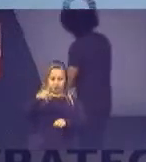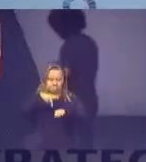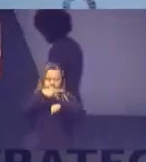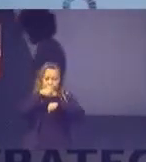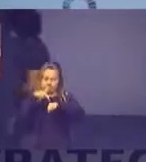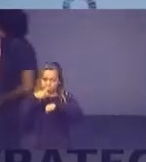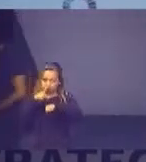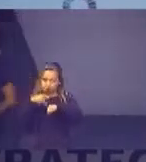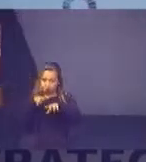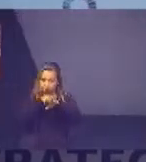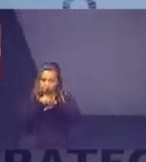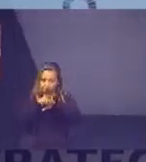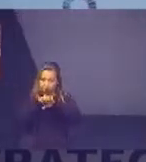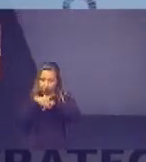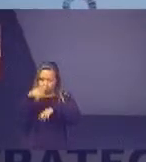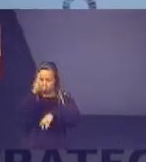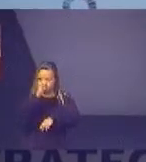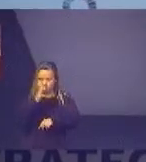o Brasil